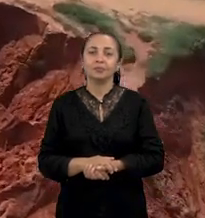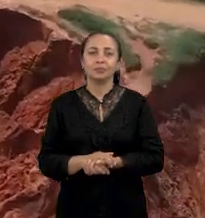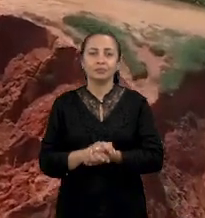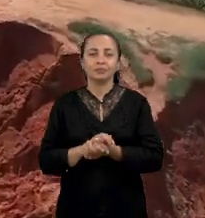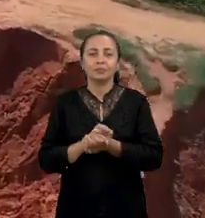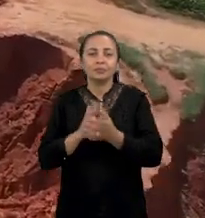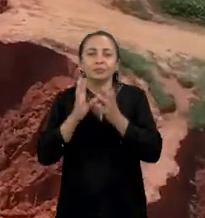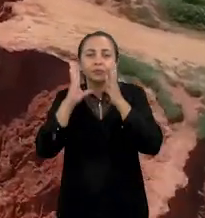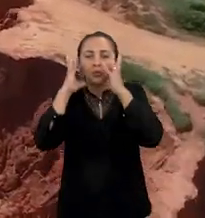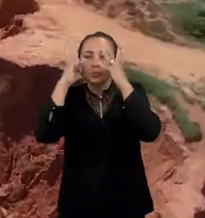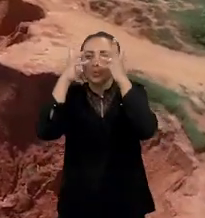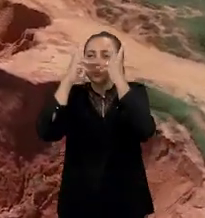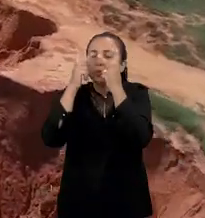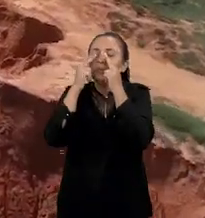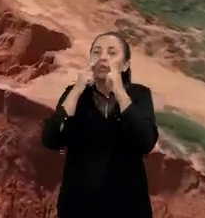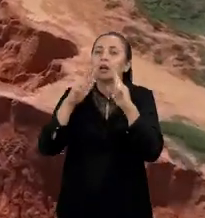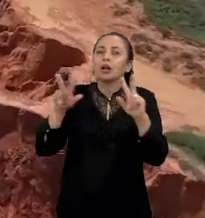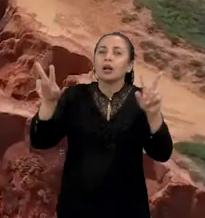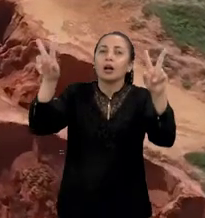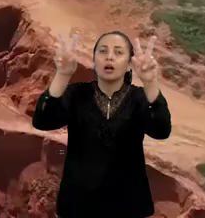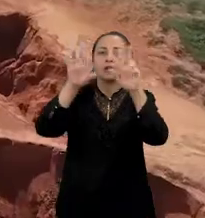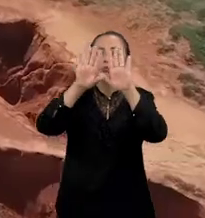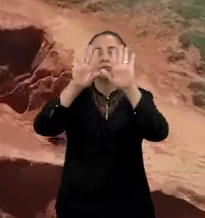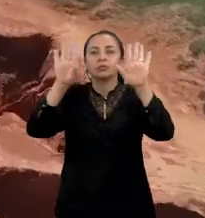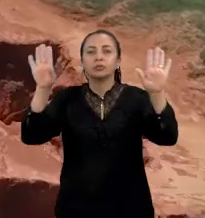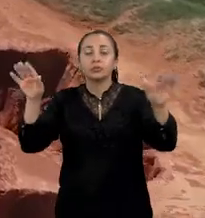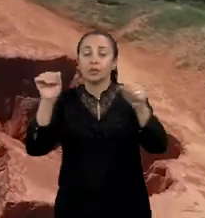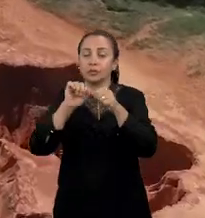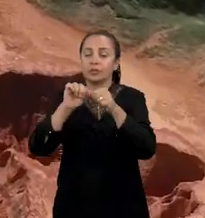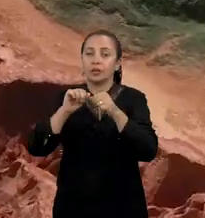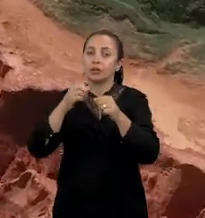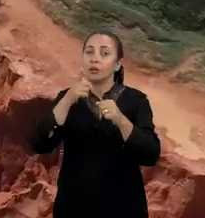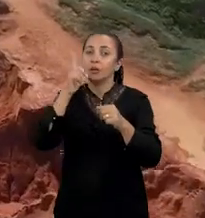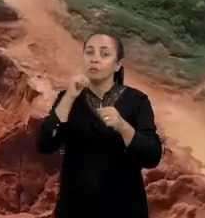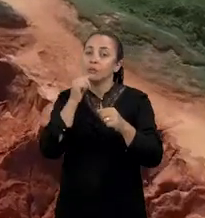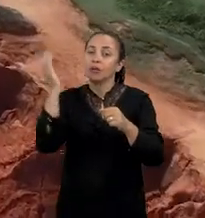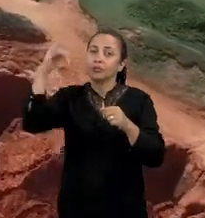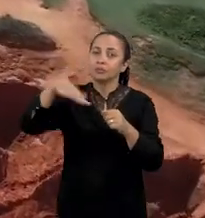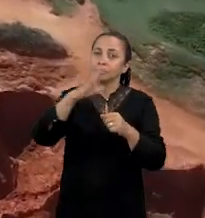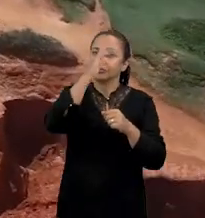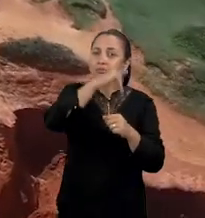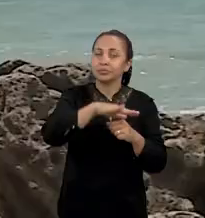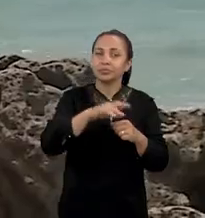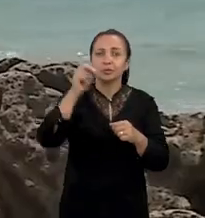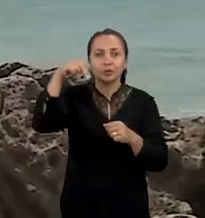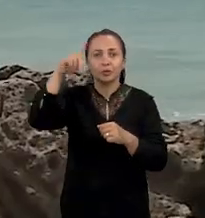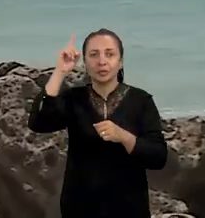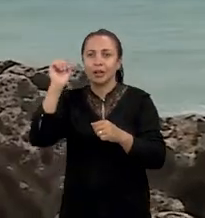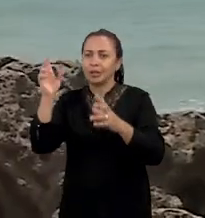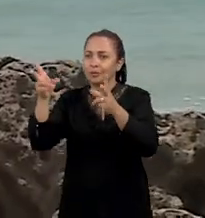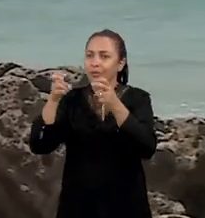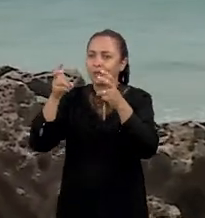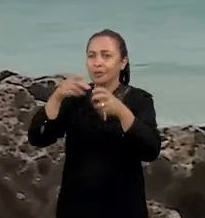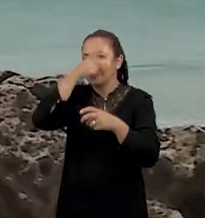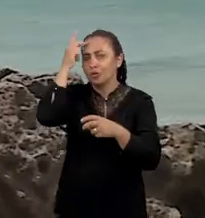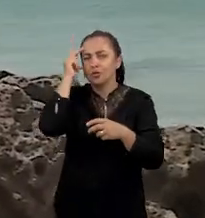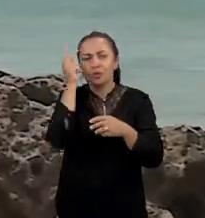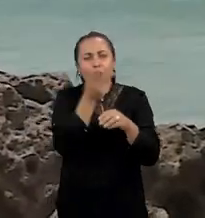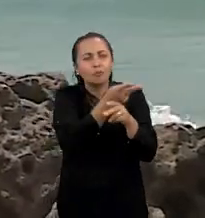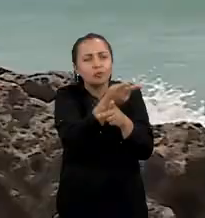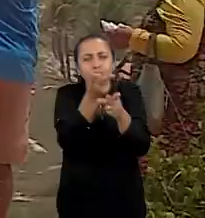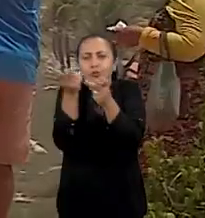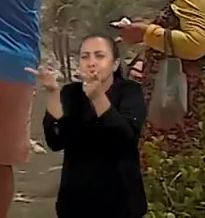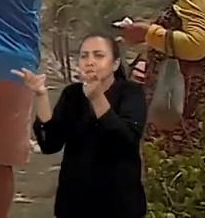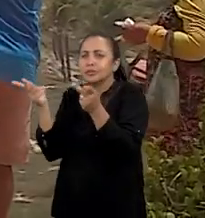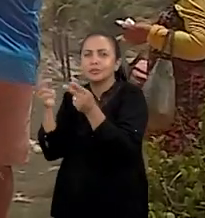A paisagem de paredões naturais feita pelo mar em trechos do litoral do Nordeste atrai turistas o ano inteiro.